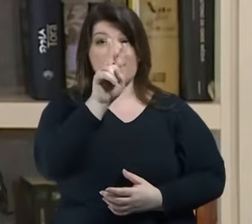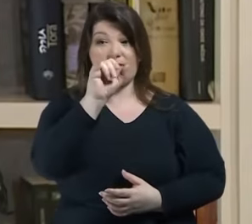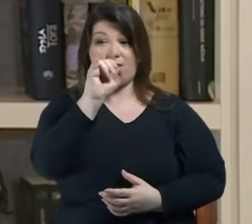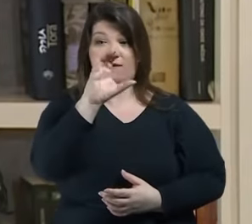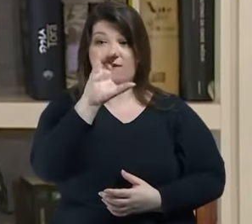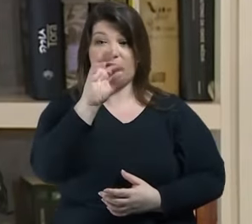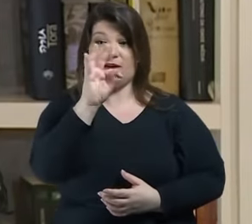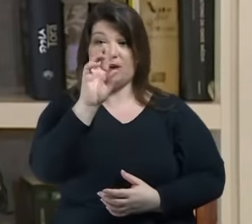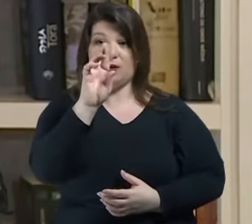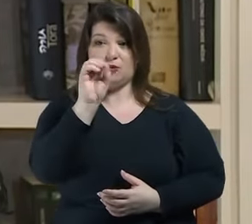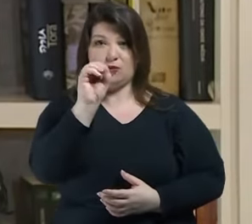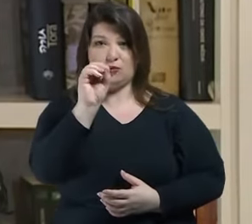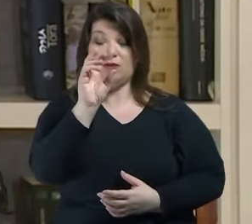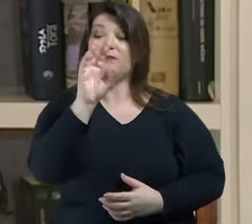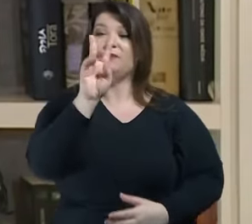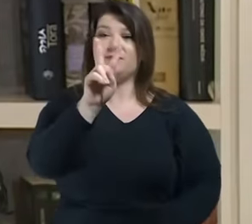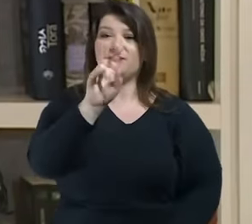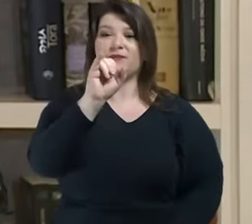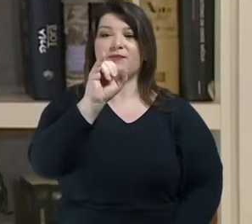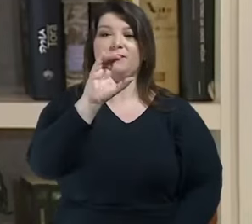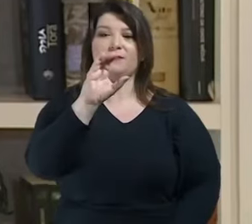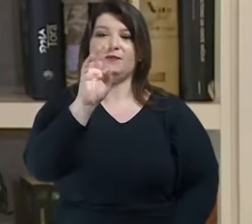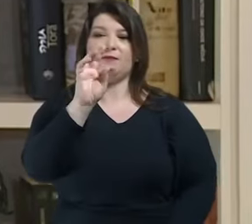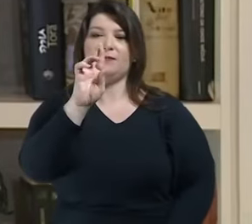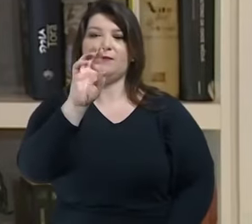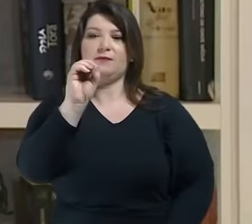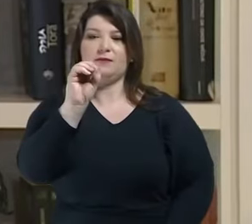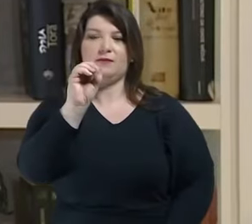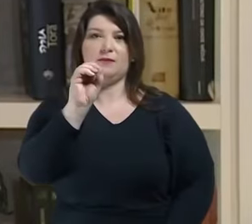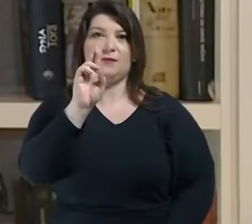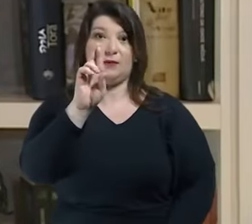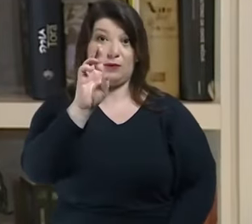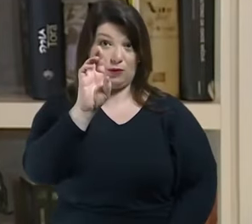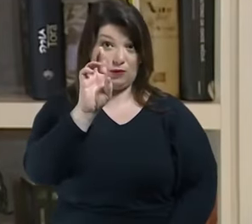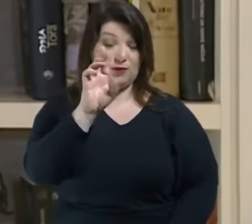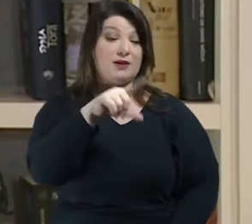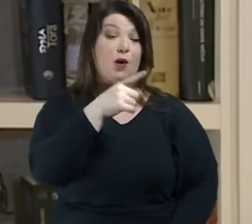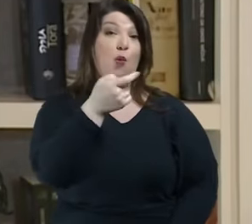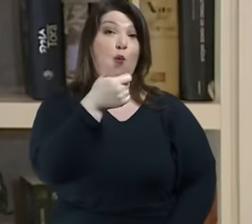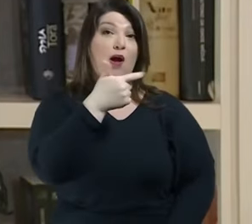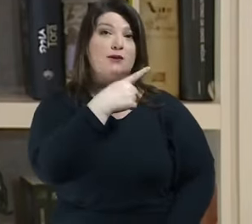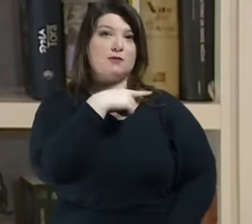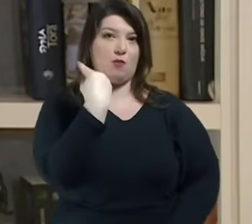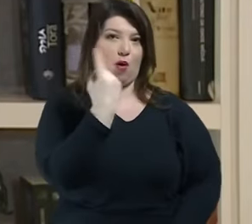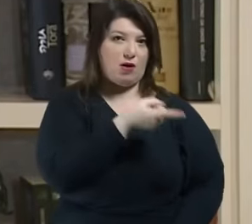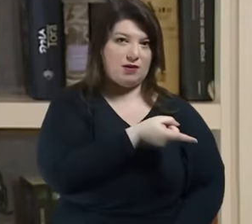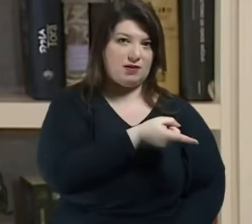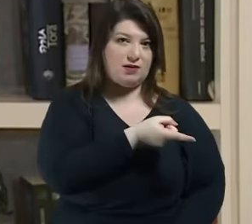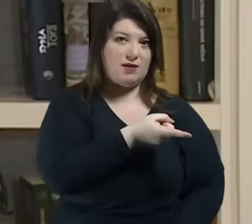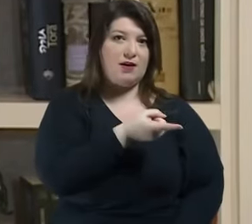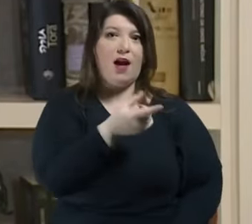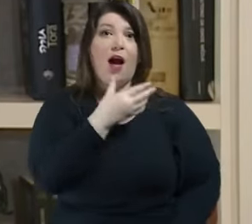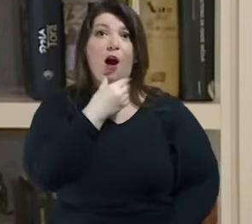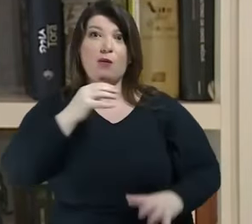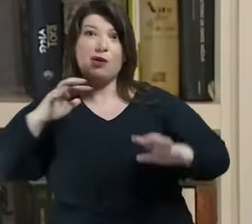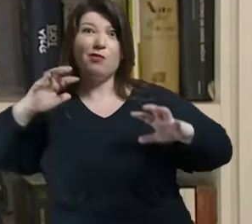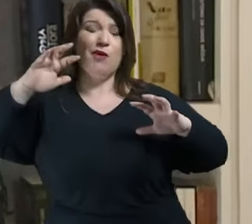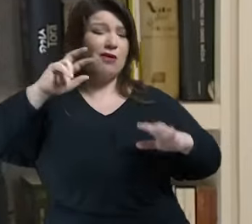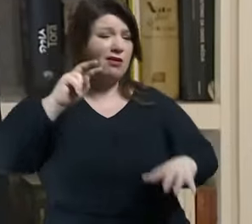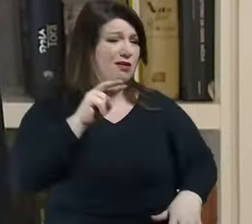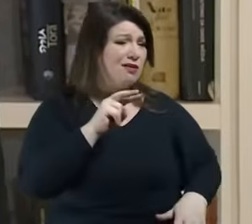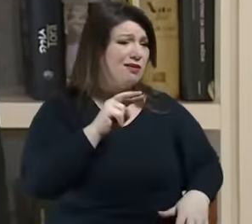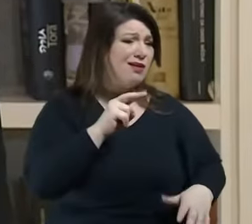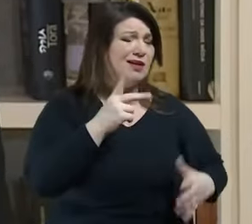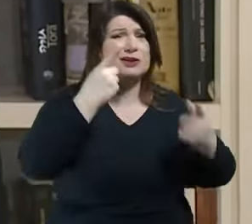e muito bonito aliás a criatura que não tem nome faz muitos discursos filosóficos essa criatura decide ir